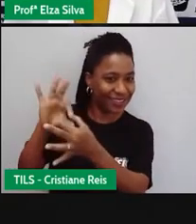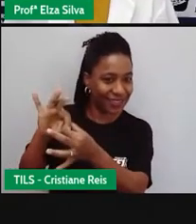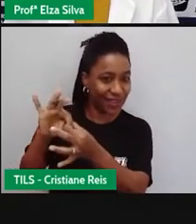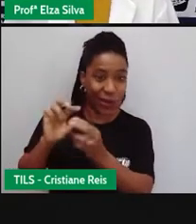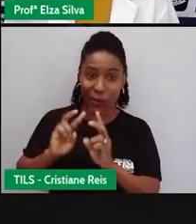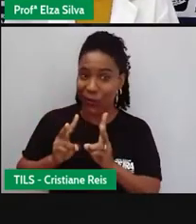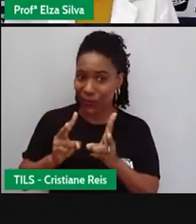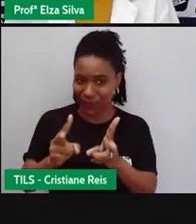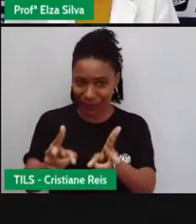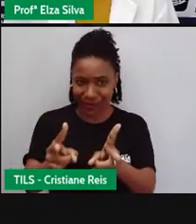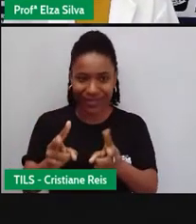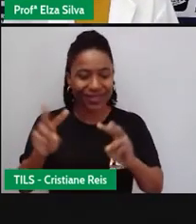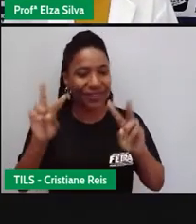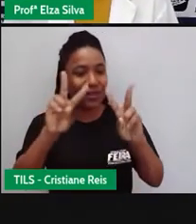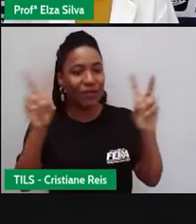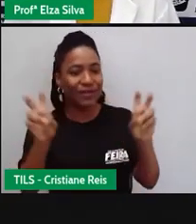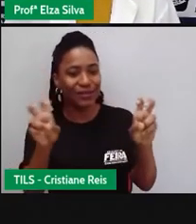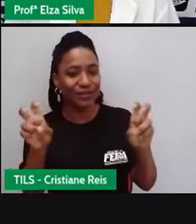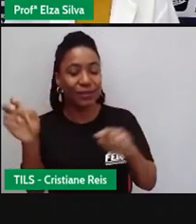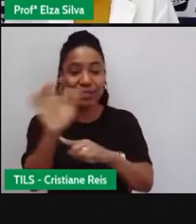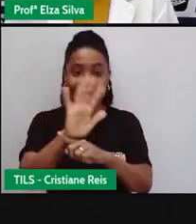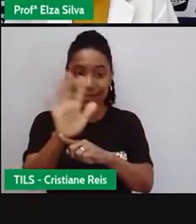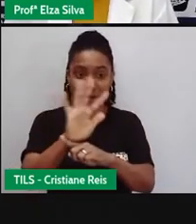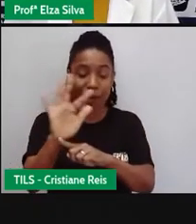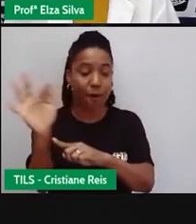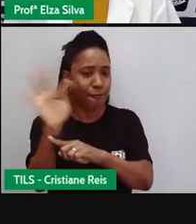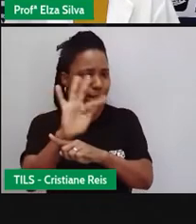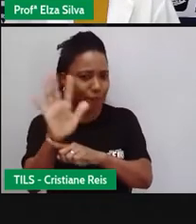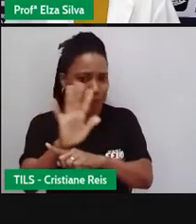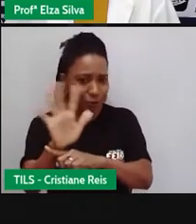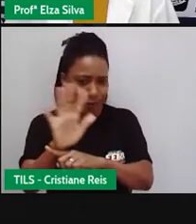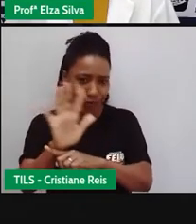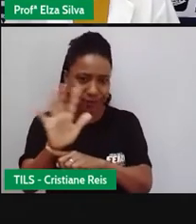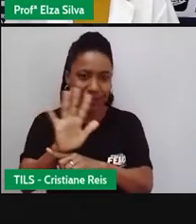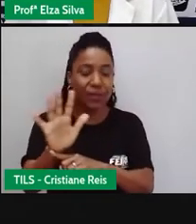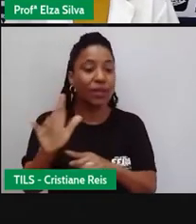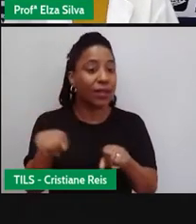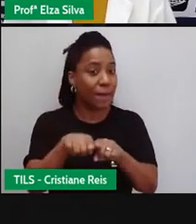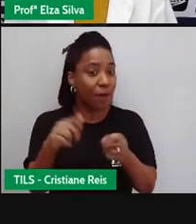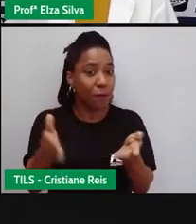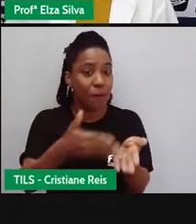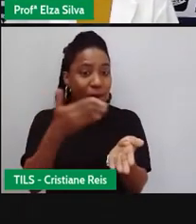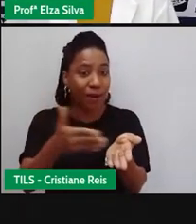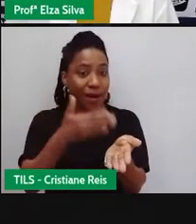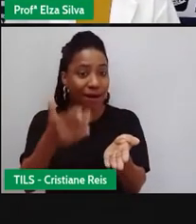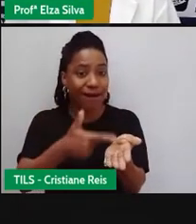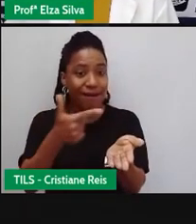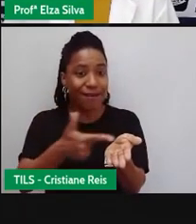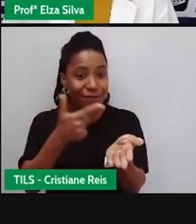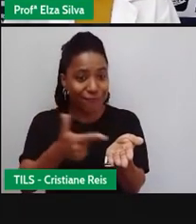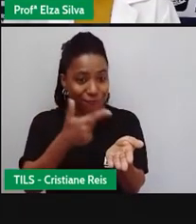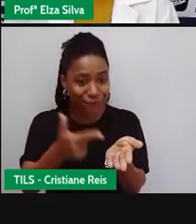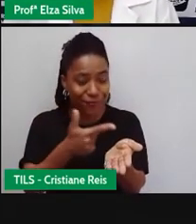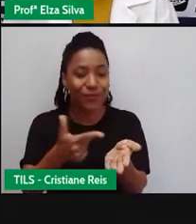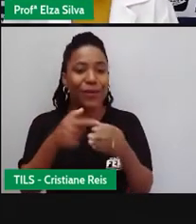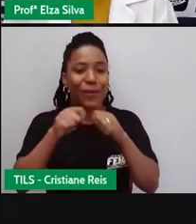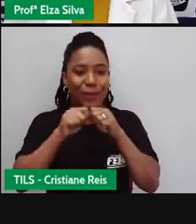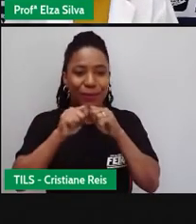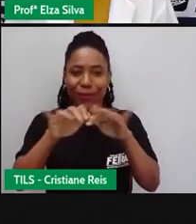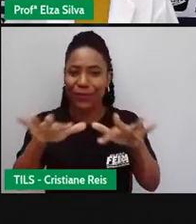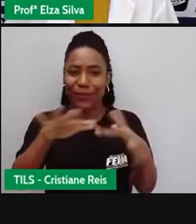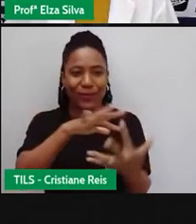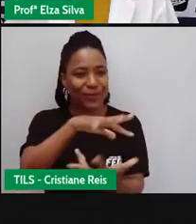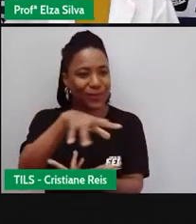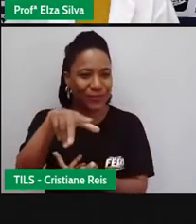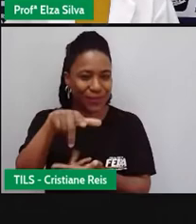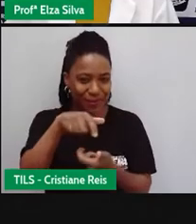sobre cinema, séries e os livros que foram publicados e estão sendo disseminados ao redor do